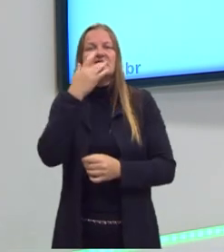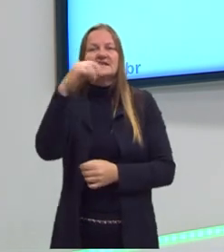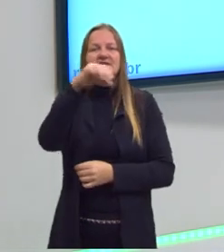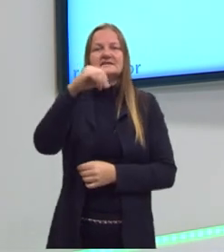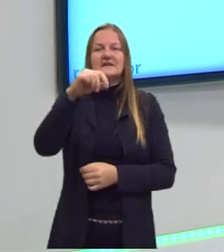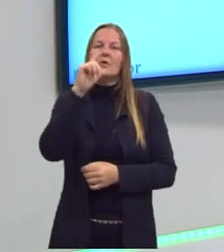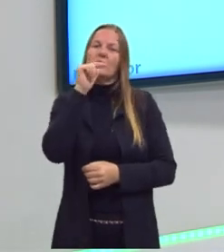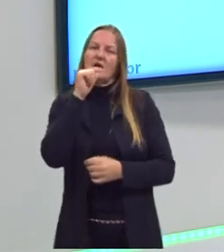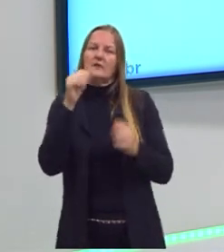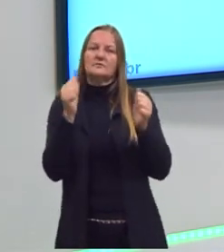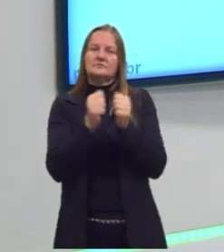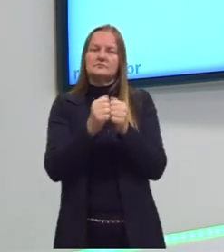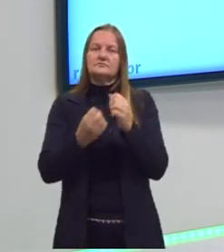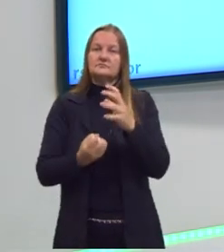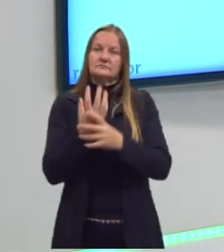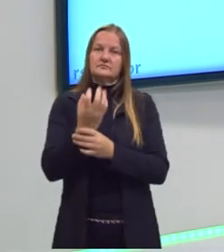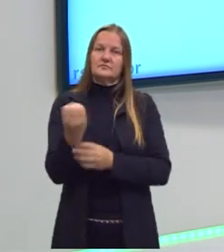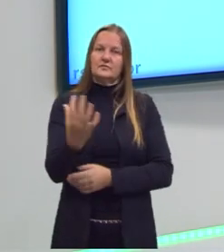e a água.